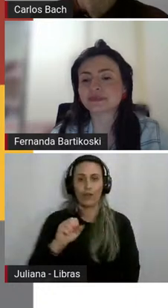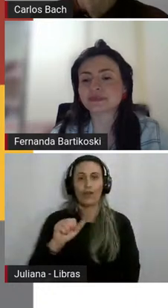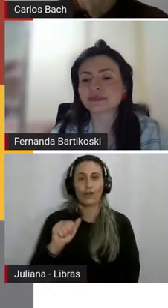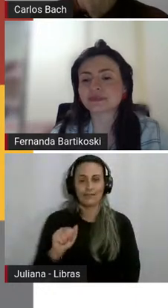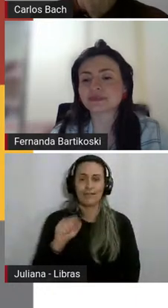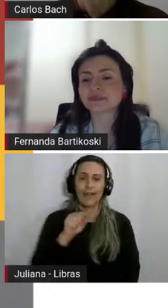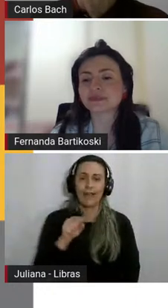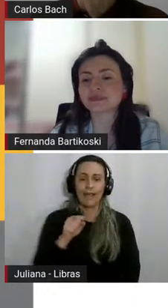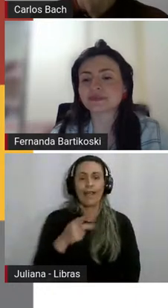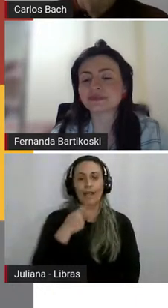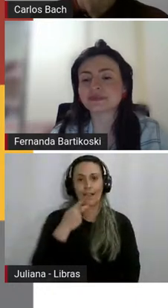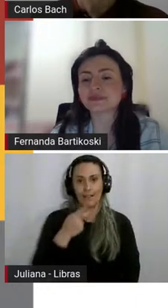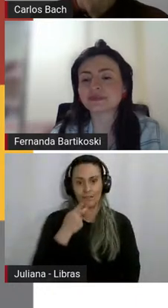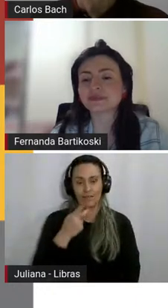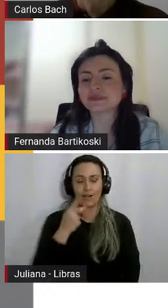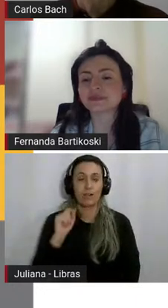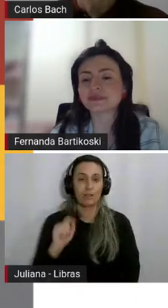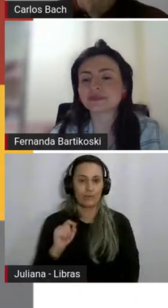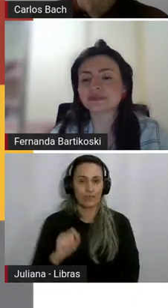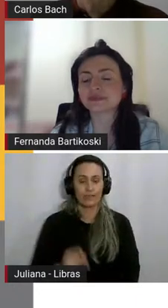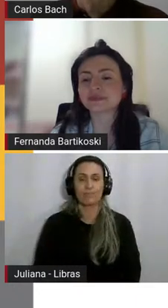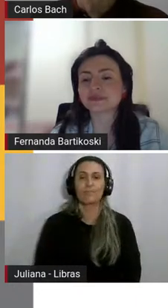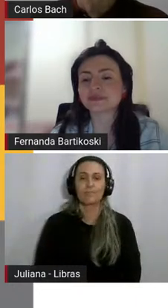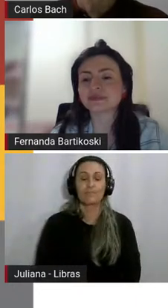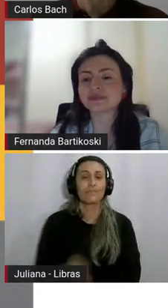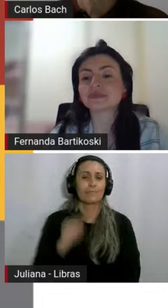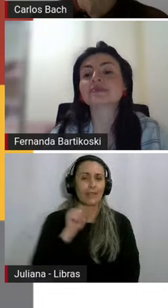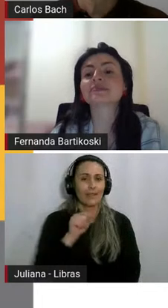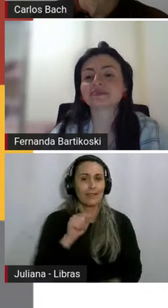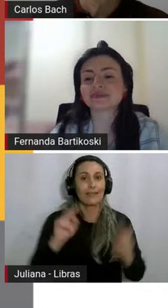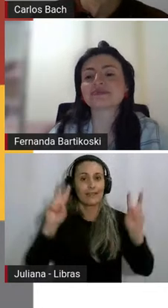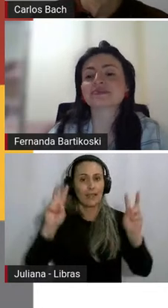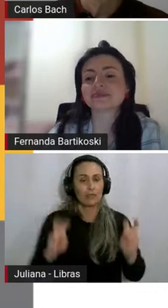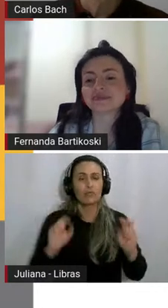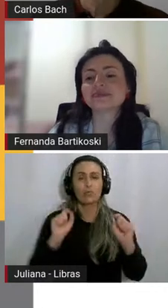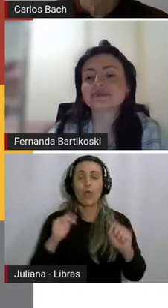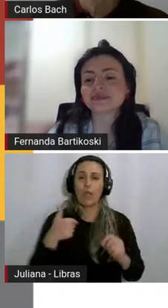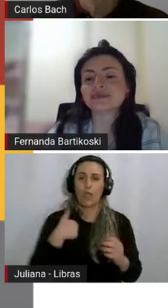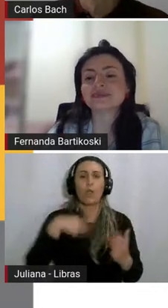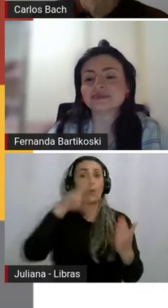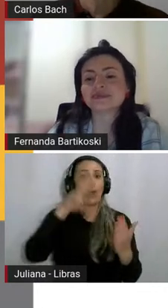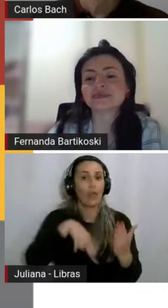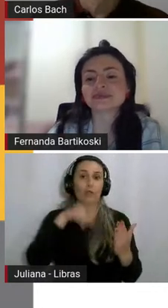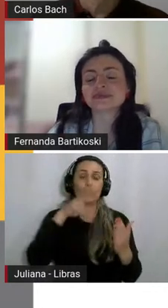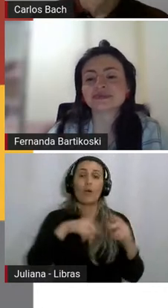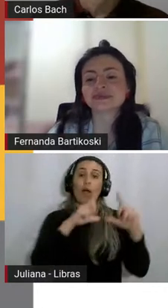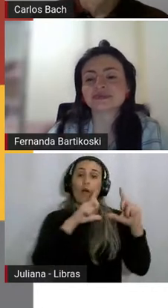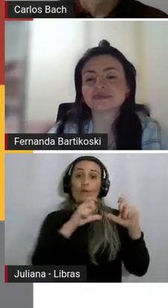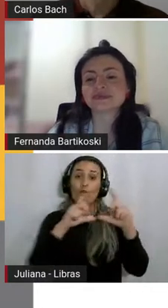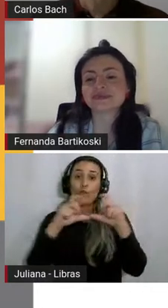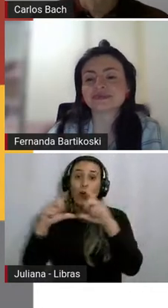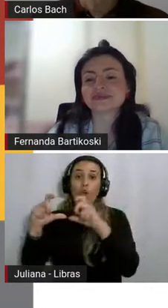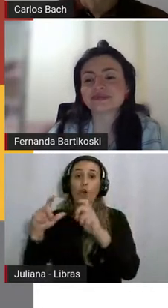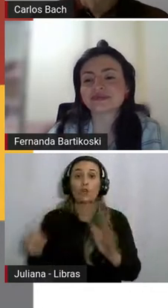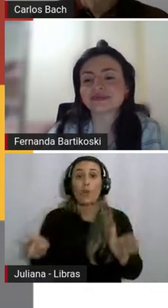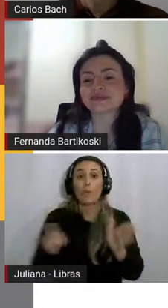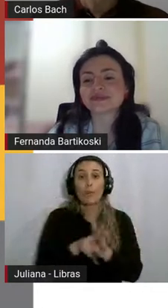Macheski, né? Essa questão, estou fazendo leitura de fotos pessoais da gurizada do sexto ano.